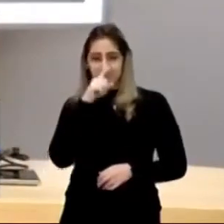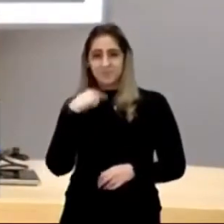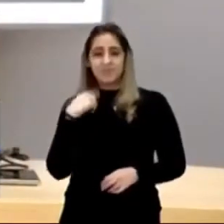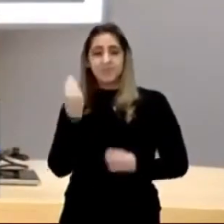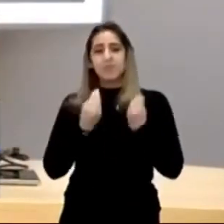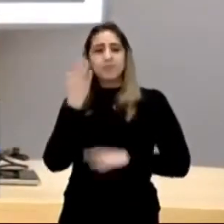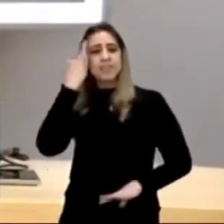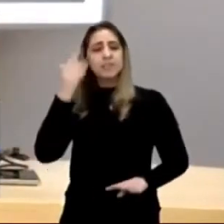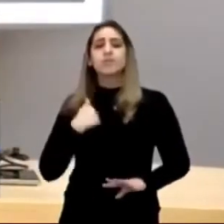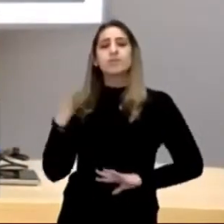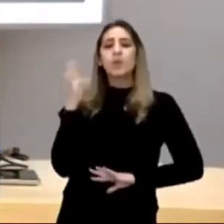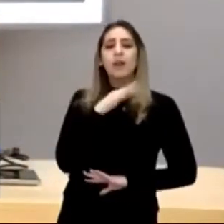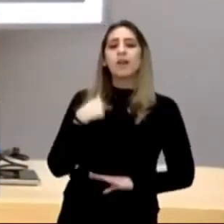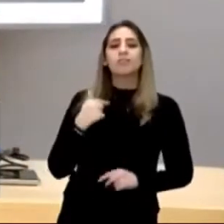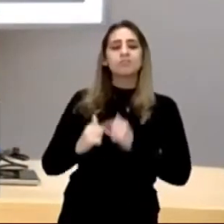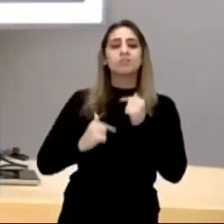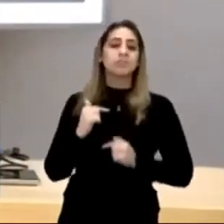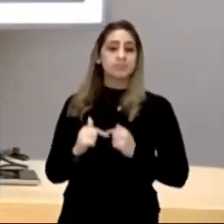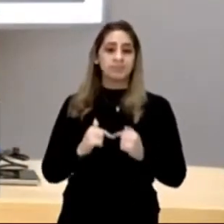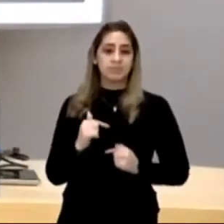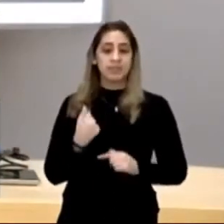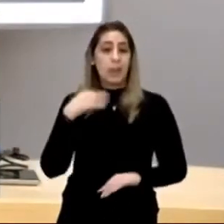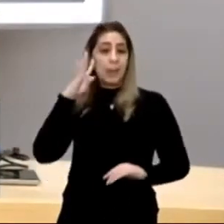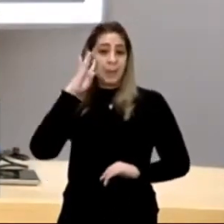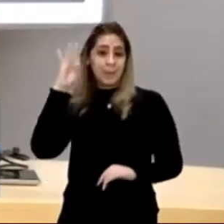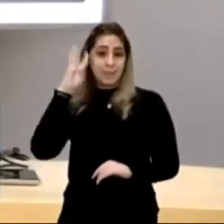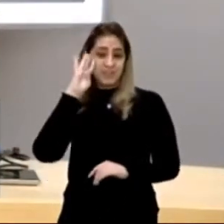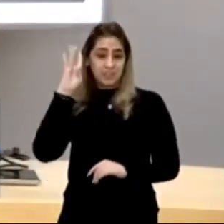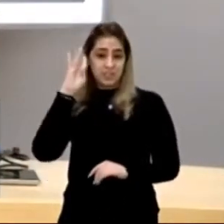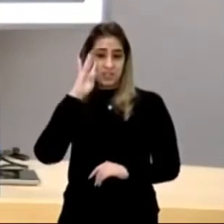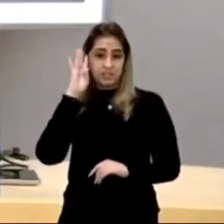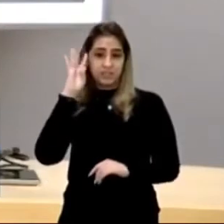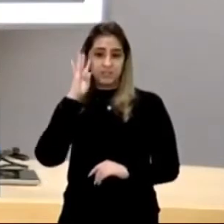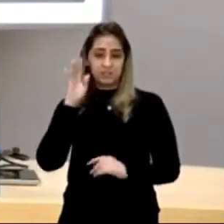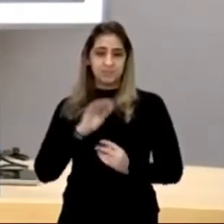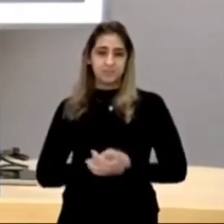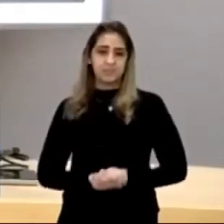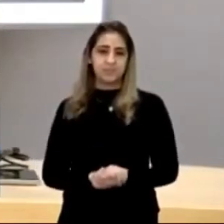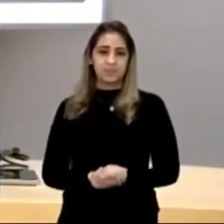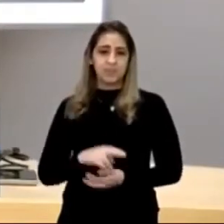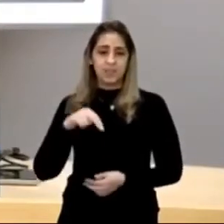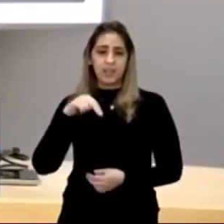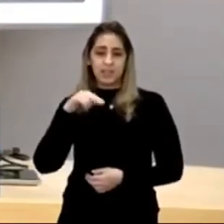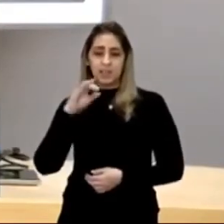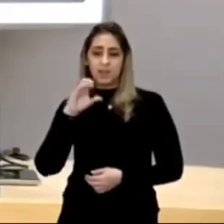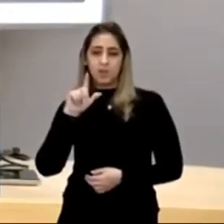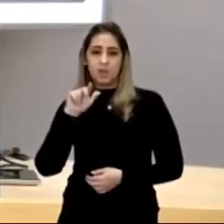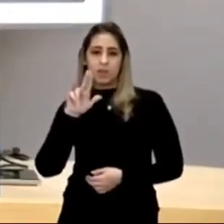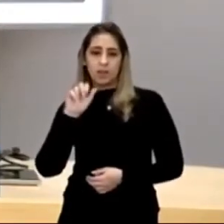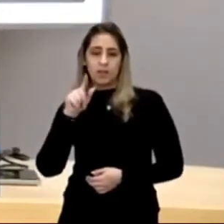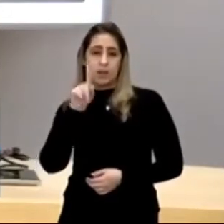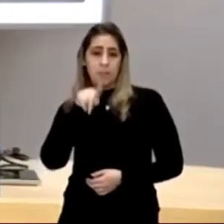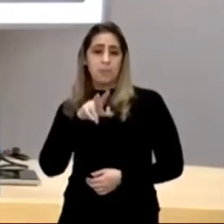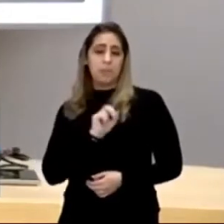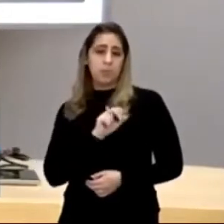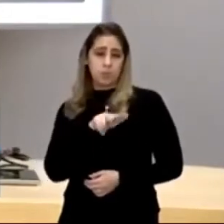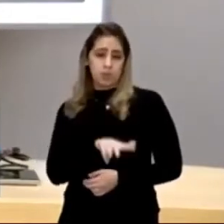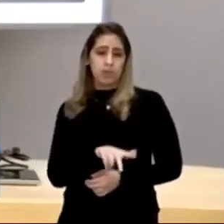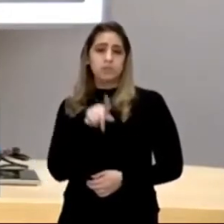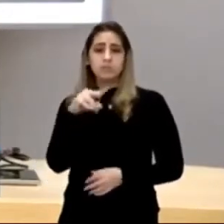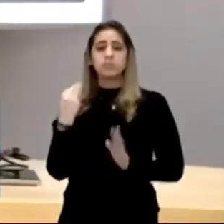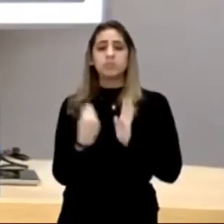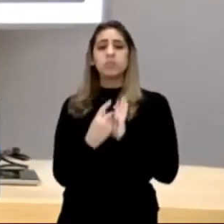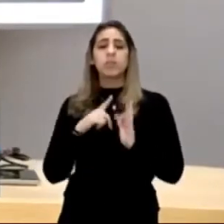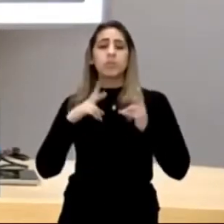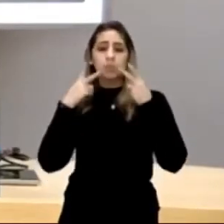como você sabe professor Mauro, você estava lá, não, olha só gente, imagina, o Nicolau Coelho, é o português, e você tem lá o